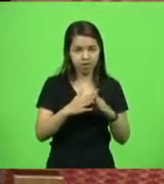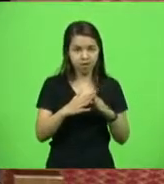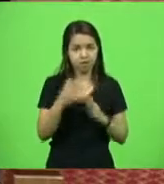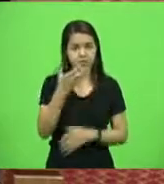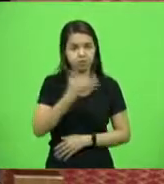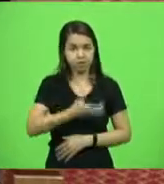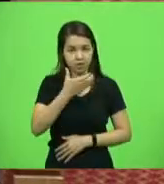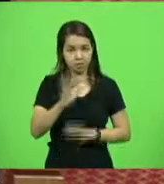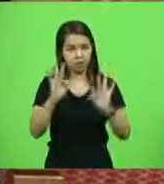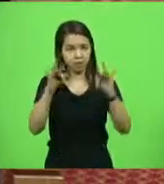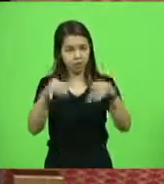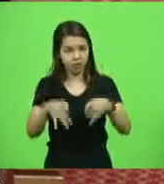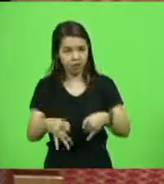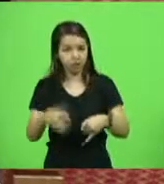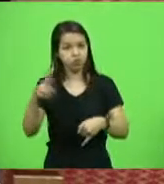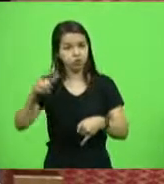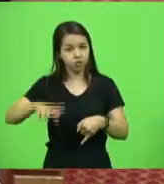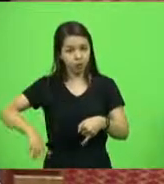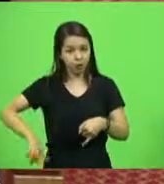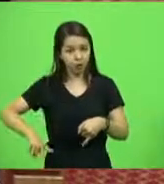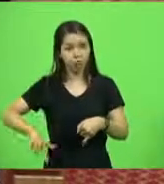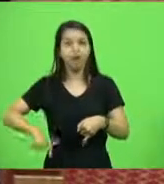novamente foragido. Então,